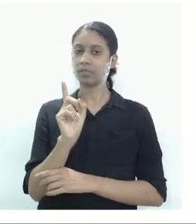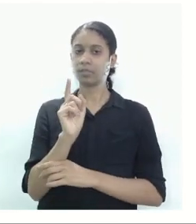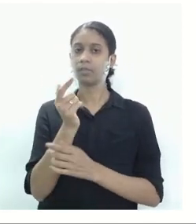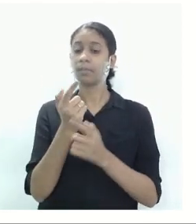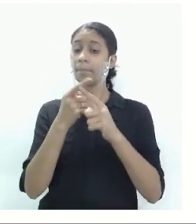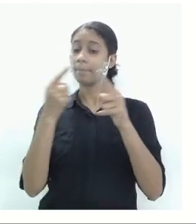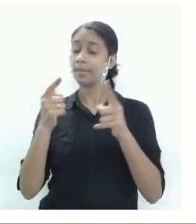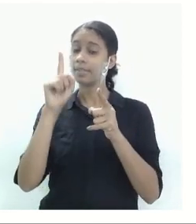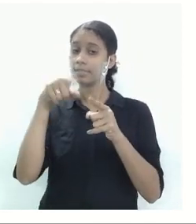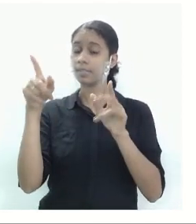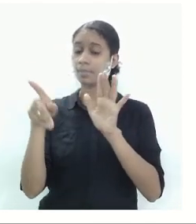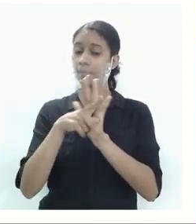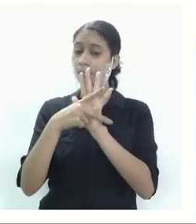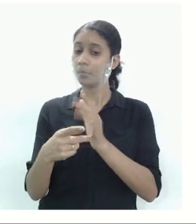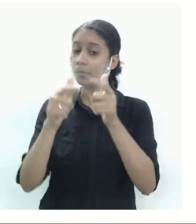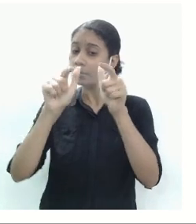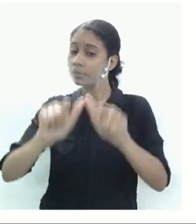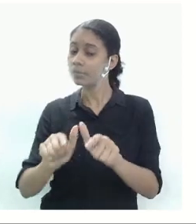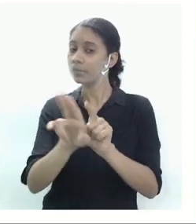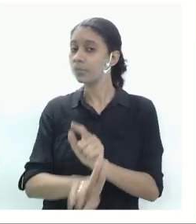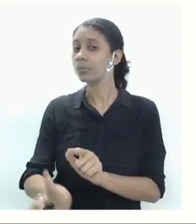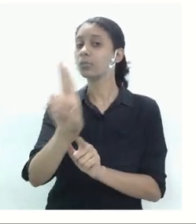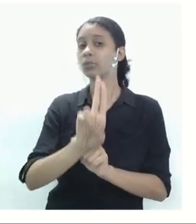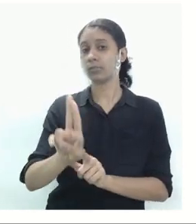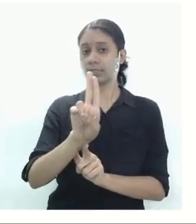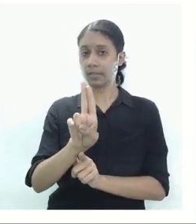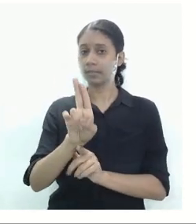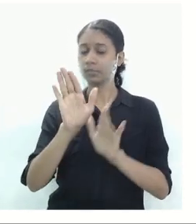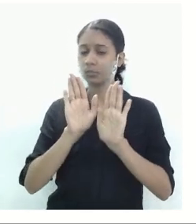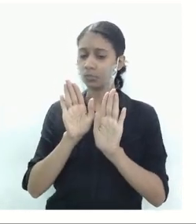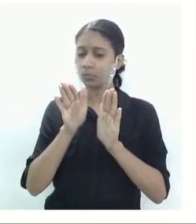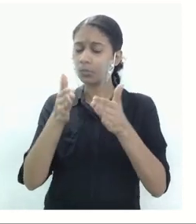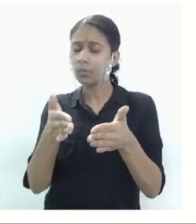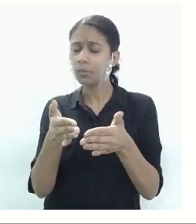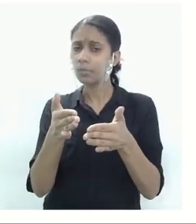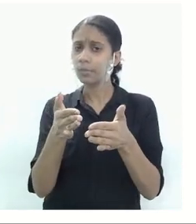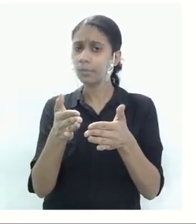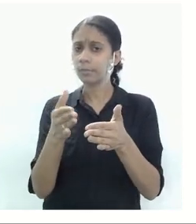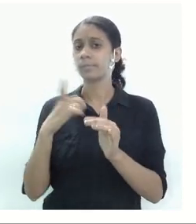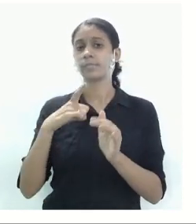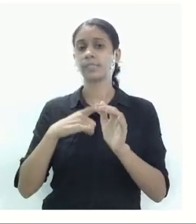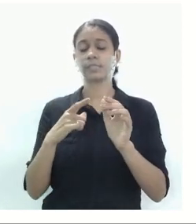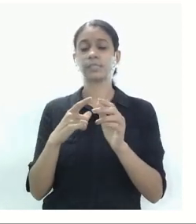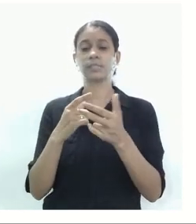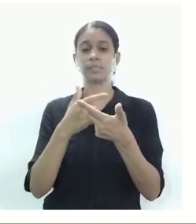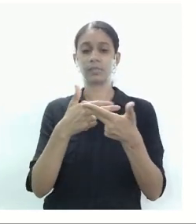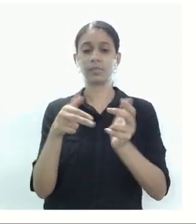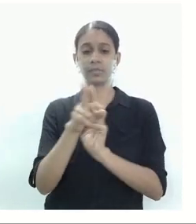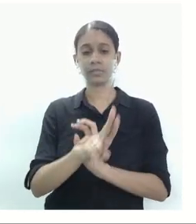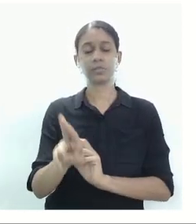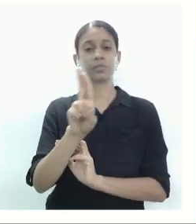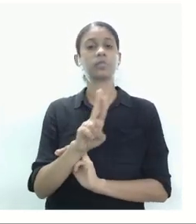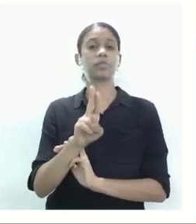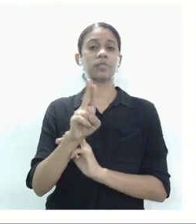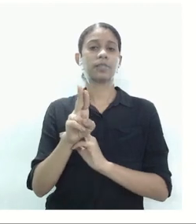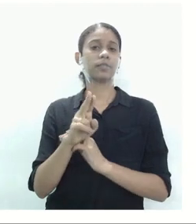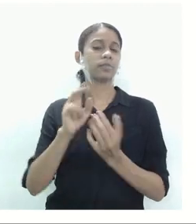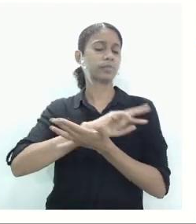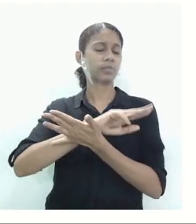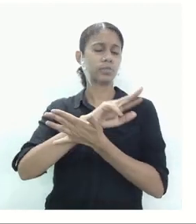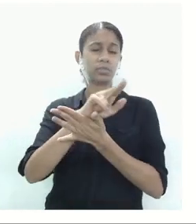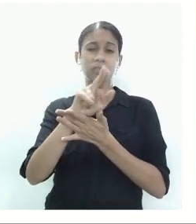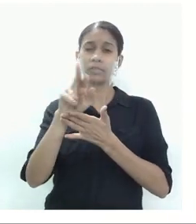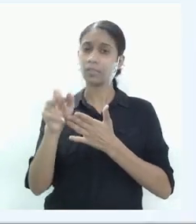nicho específico na qual esse produto será destinado. Então serão máquinas e equipamentos diversos.